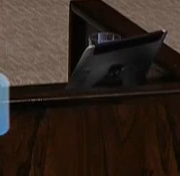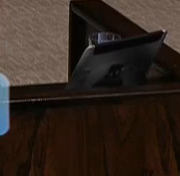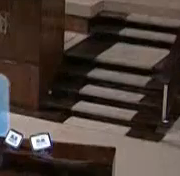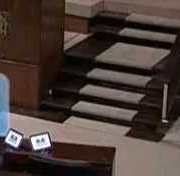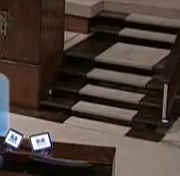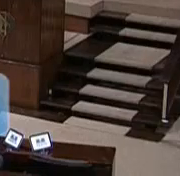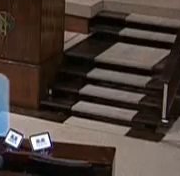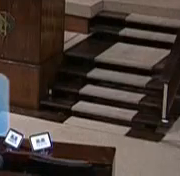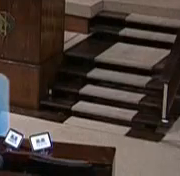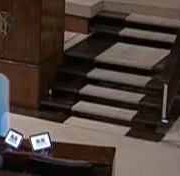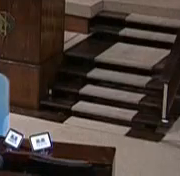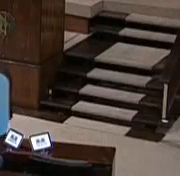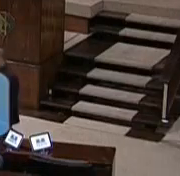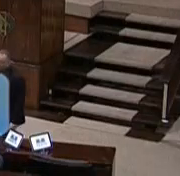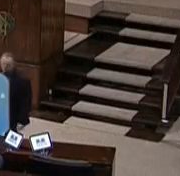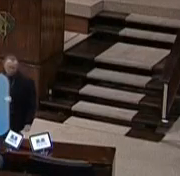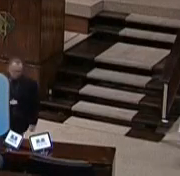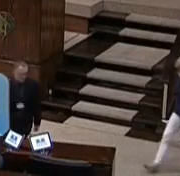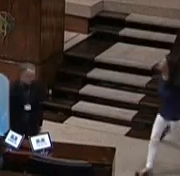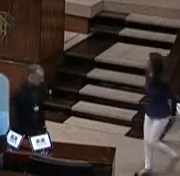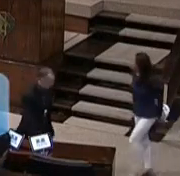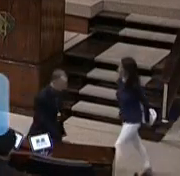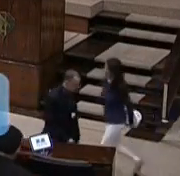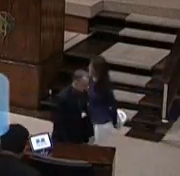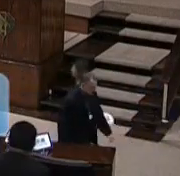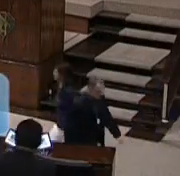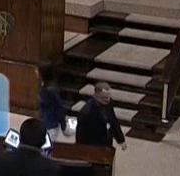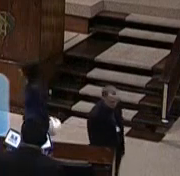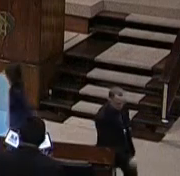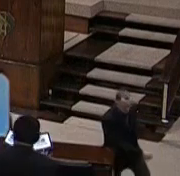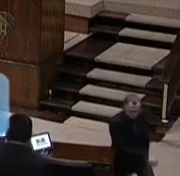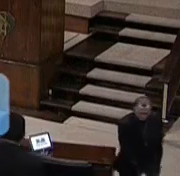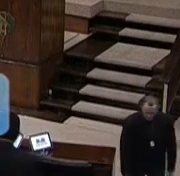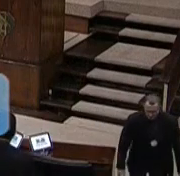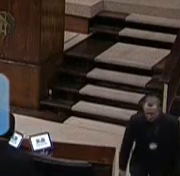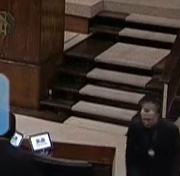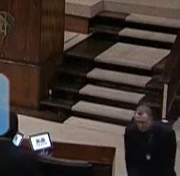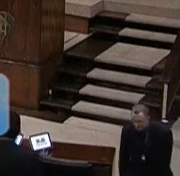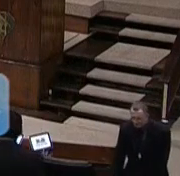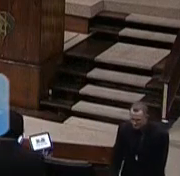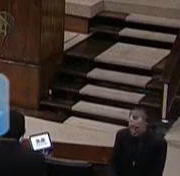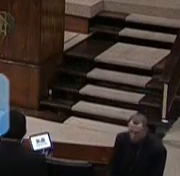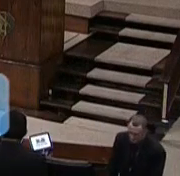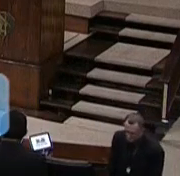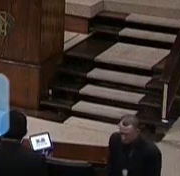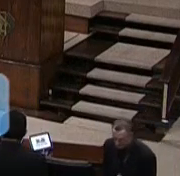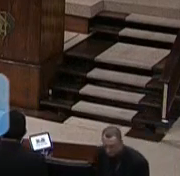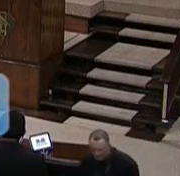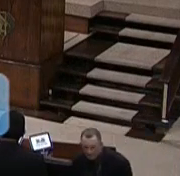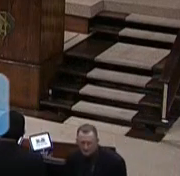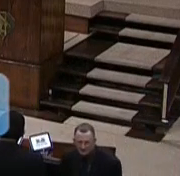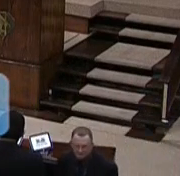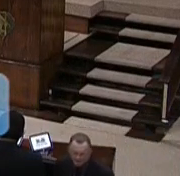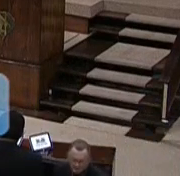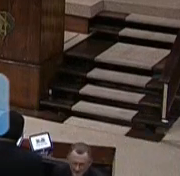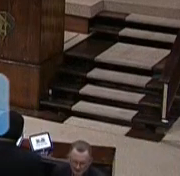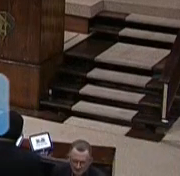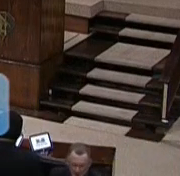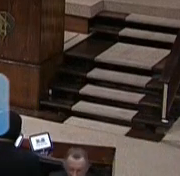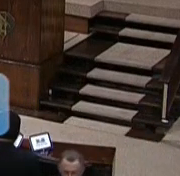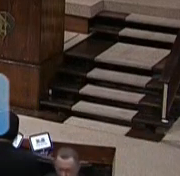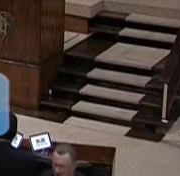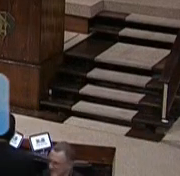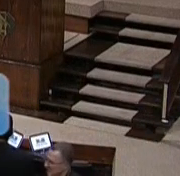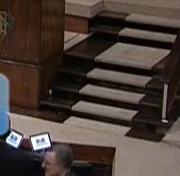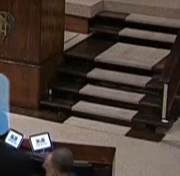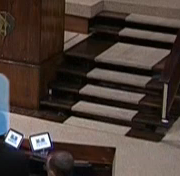Obrigada, mas nós normalmente seguimos a ordem, independente de damas. Eu quero, em primeiro lugar, agradecer o capacete que